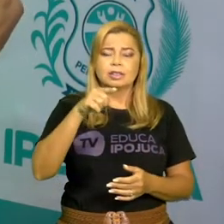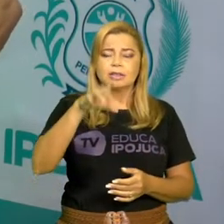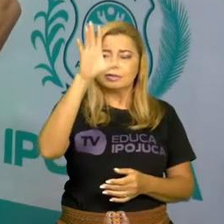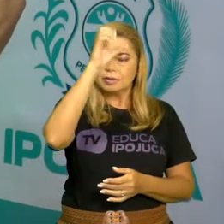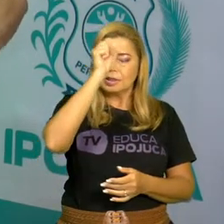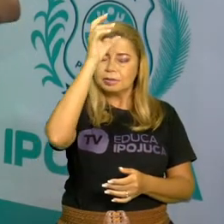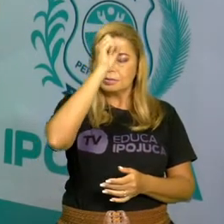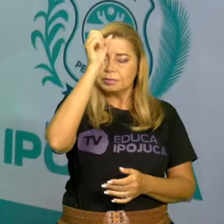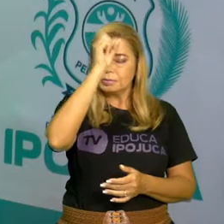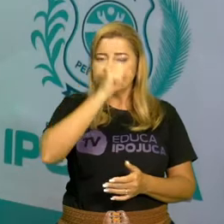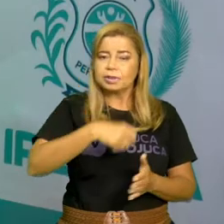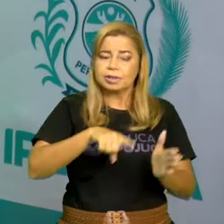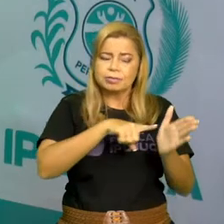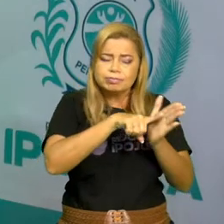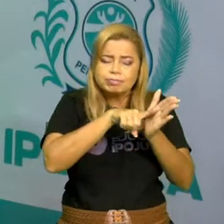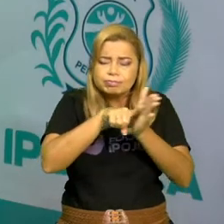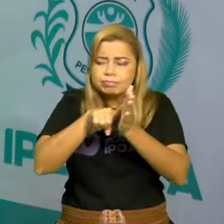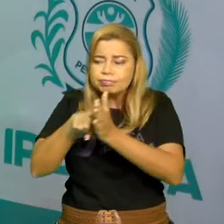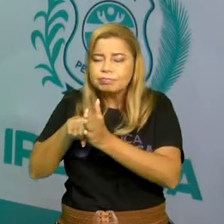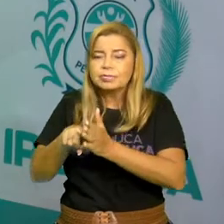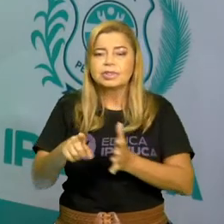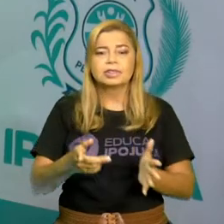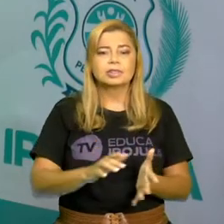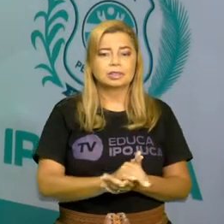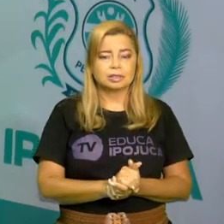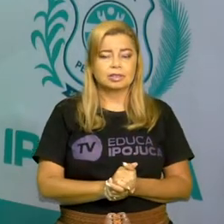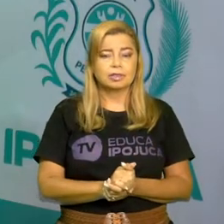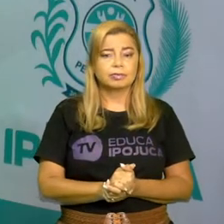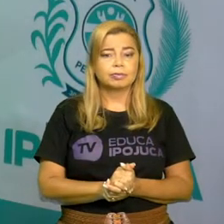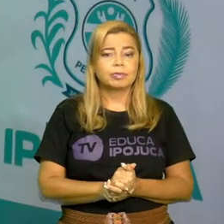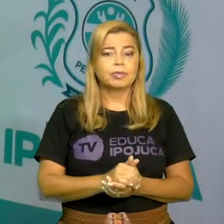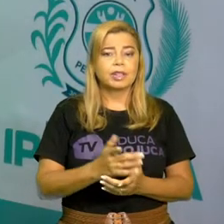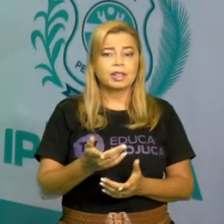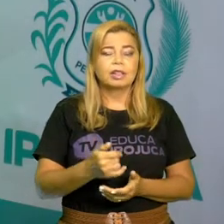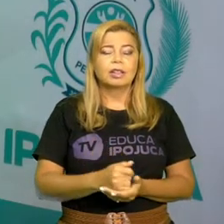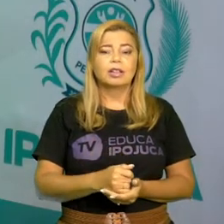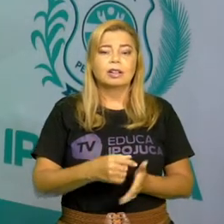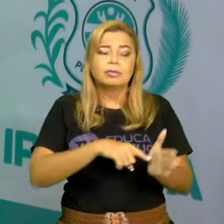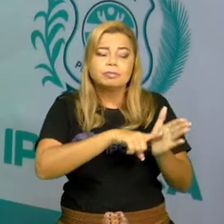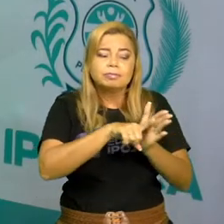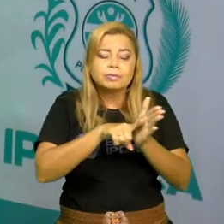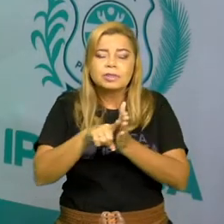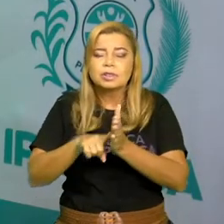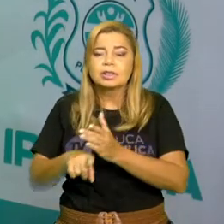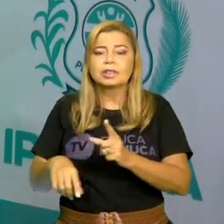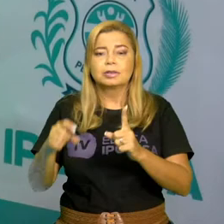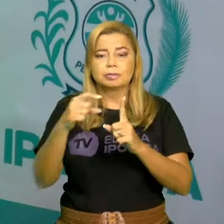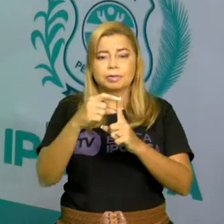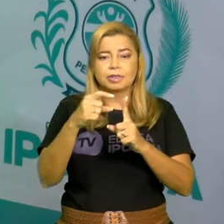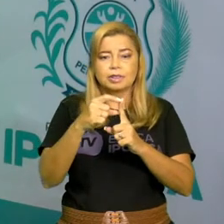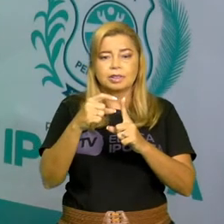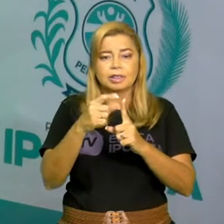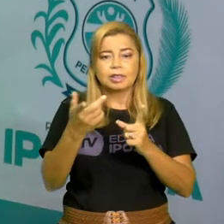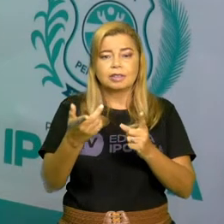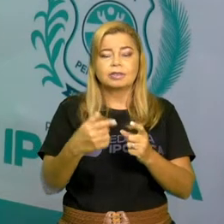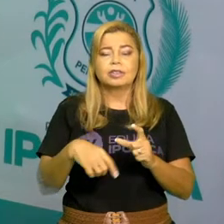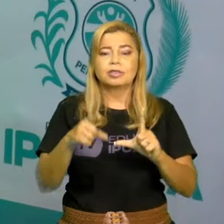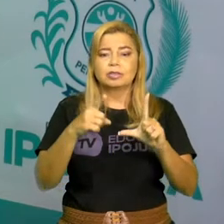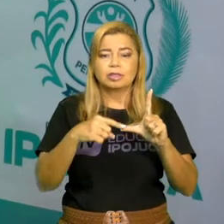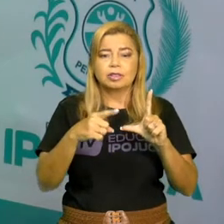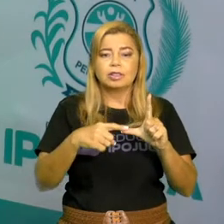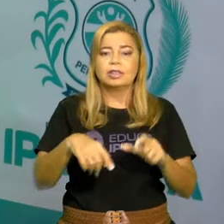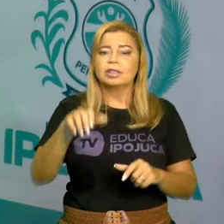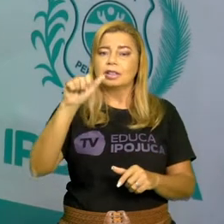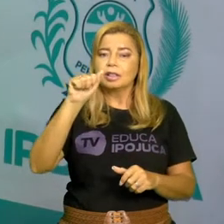pesquisar. Você vai pesquisando. Eu vou pesquisar palavras com A. Então, se eu quero a palavra abacaxi,